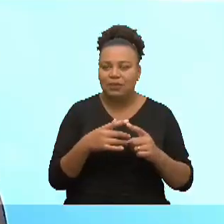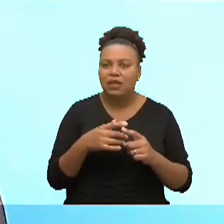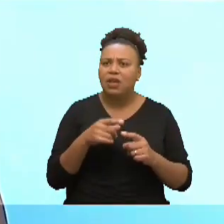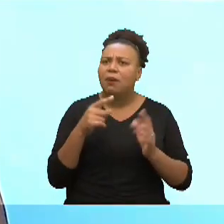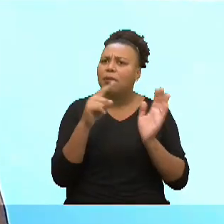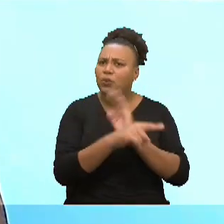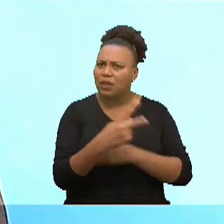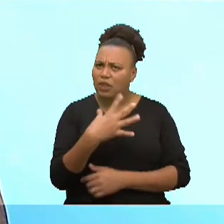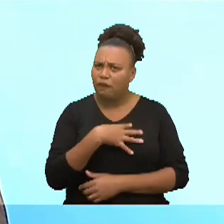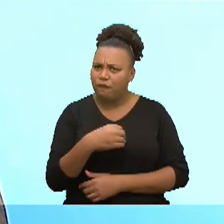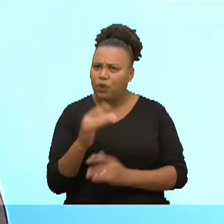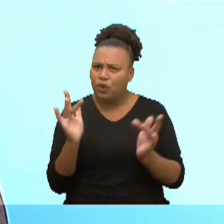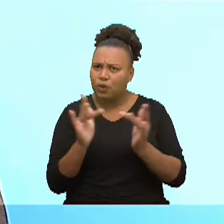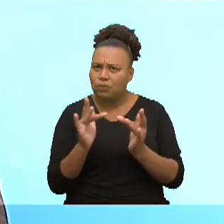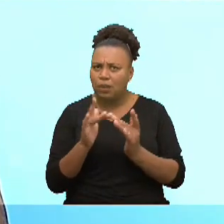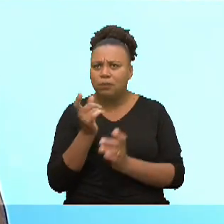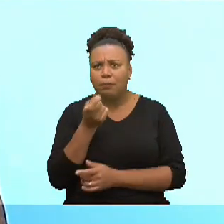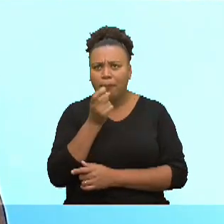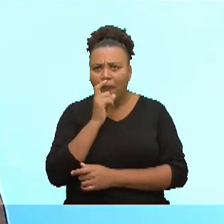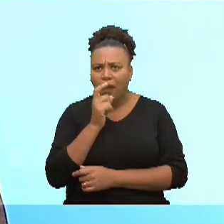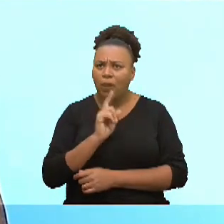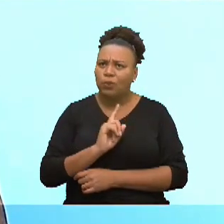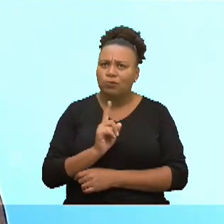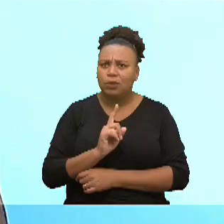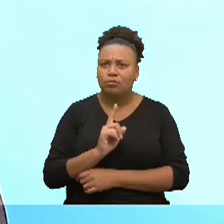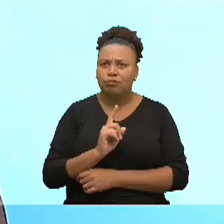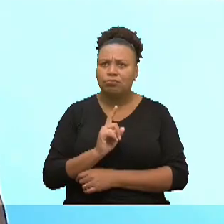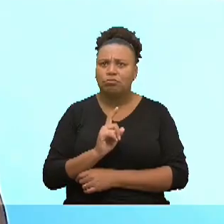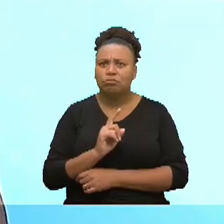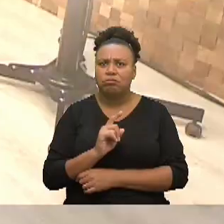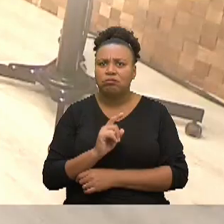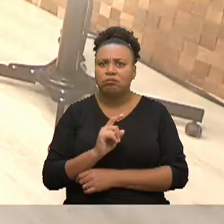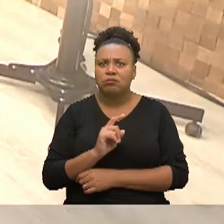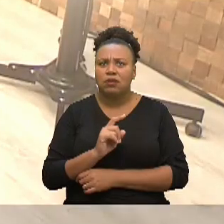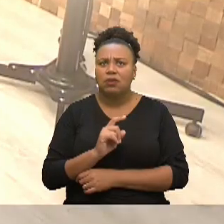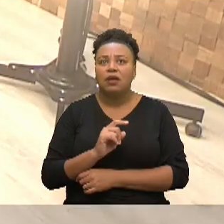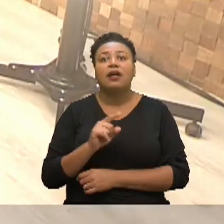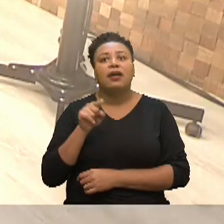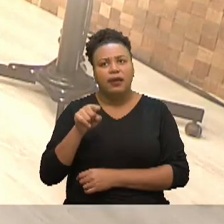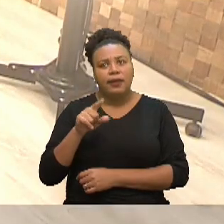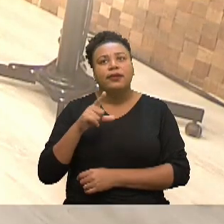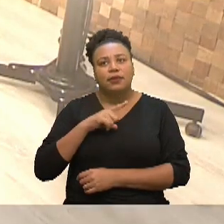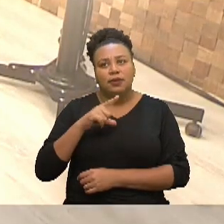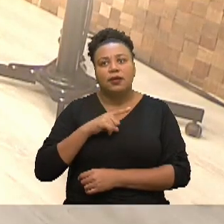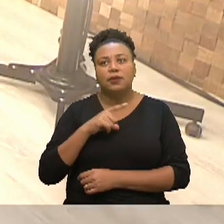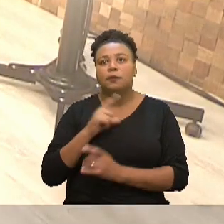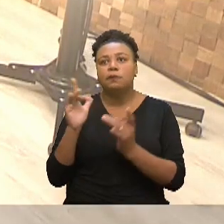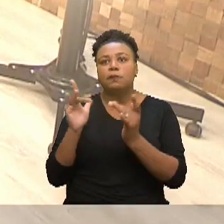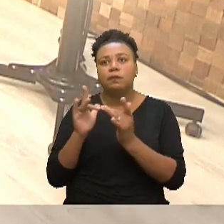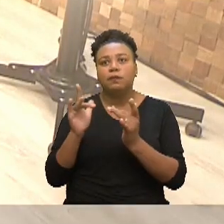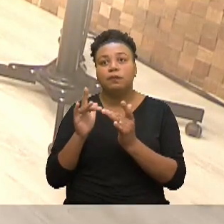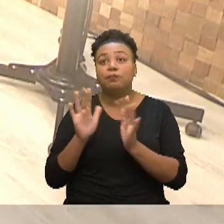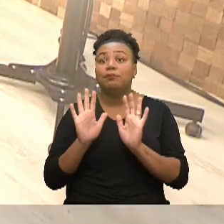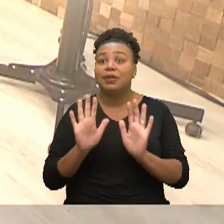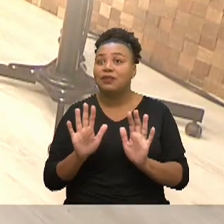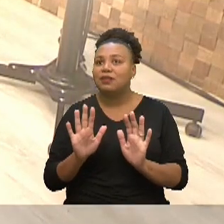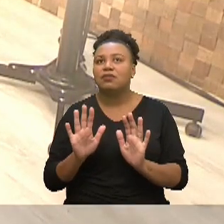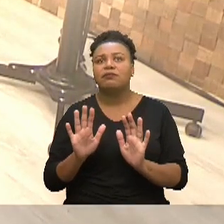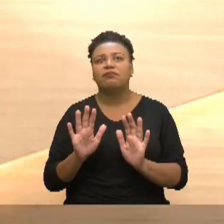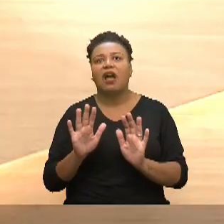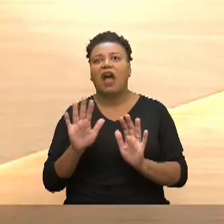os teus eles têm contato com o pai ou não tem ou tu é mãe solo total eles têm contato mas